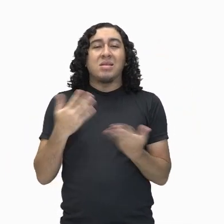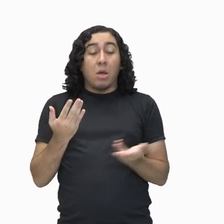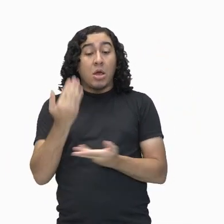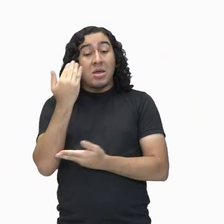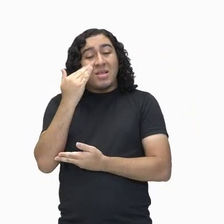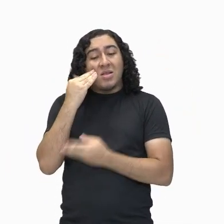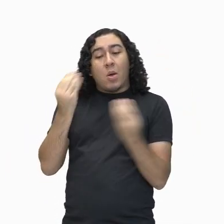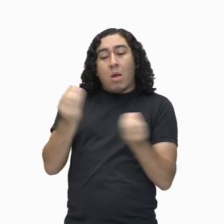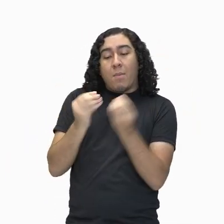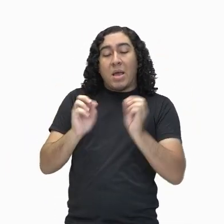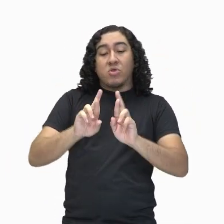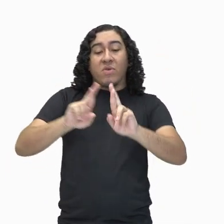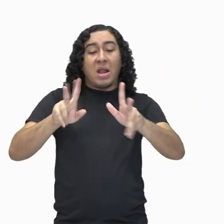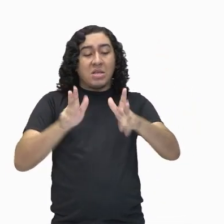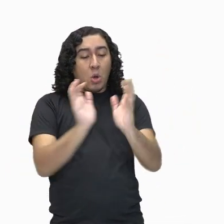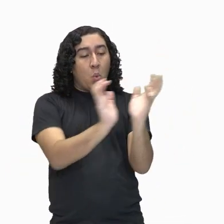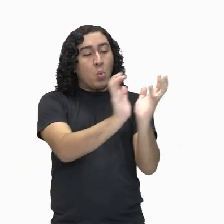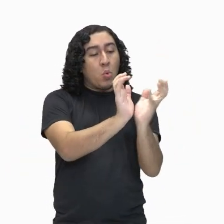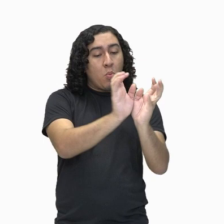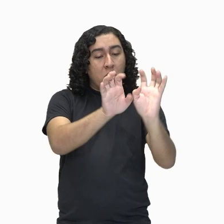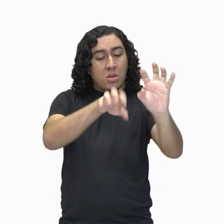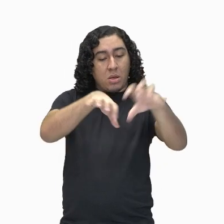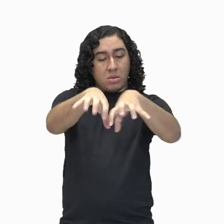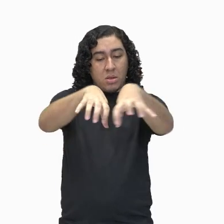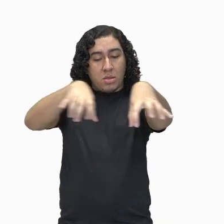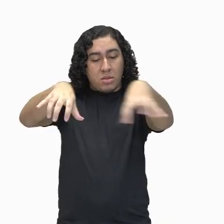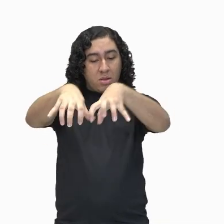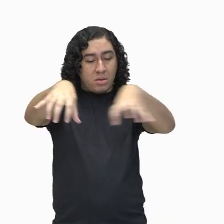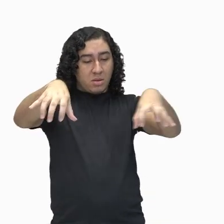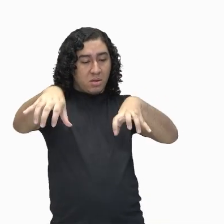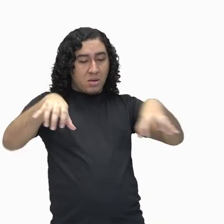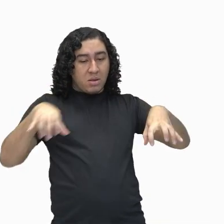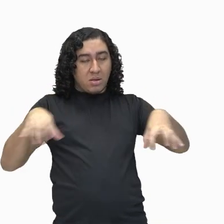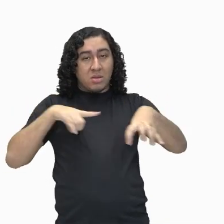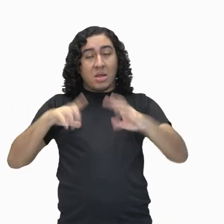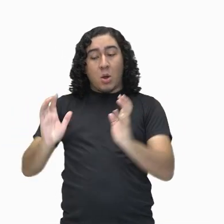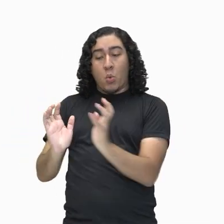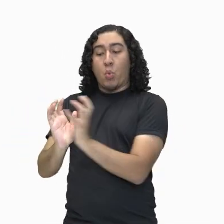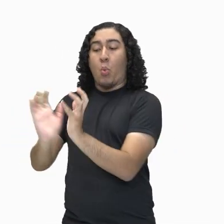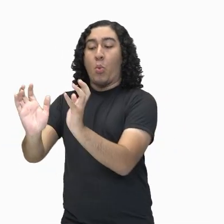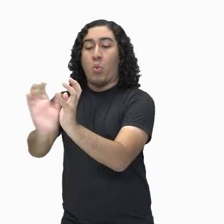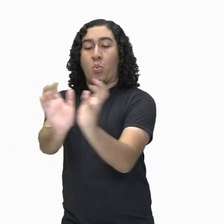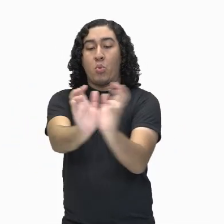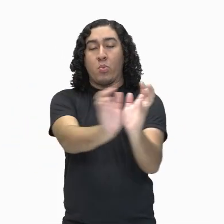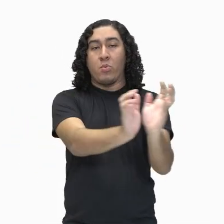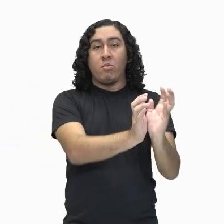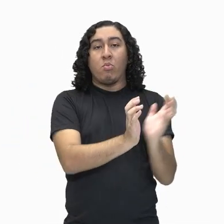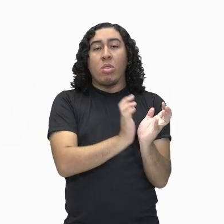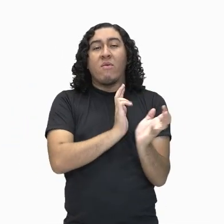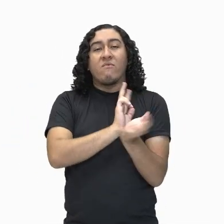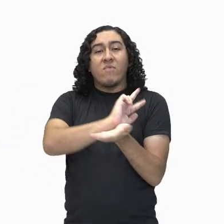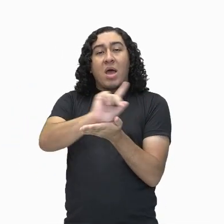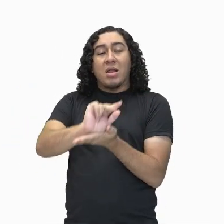diferenciação, vão ter grupos sociais, não somente pessoas, que estão